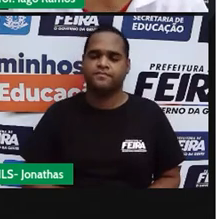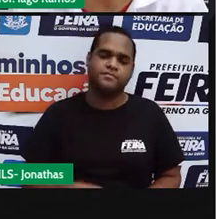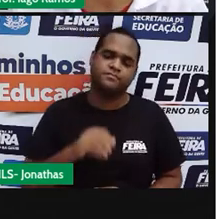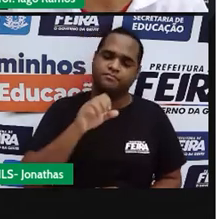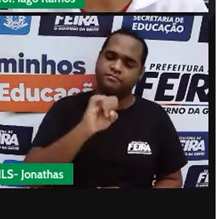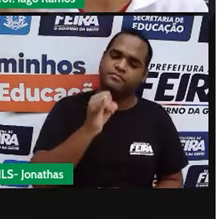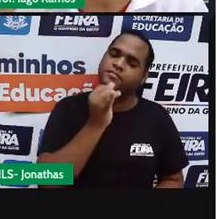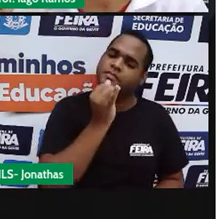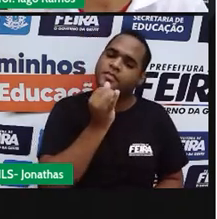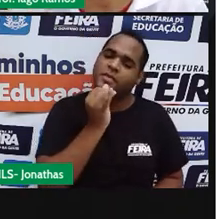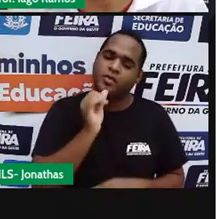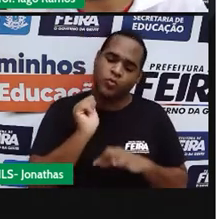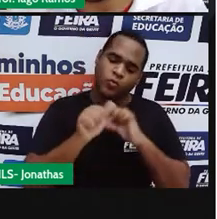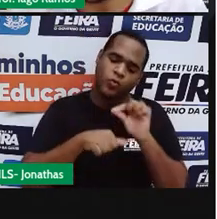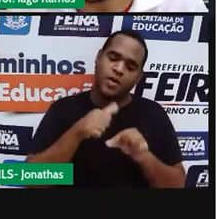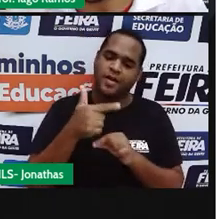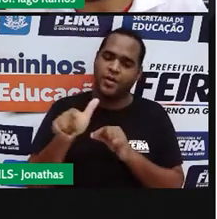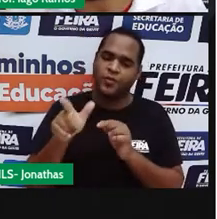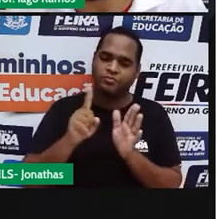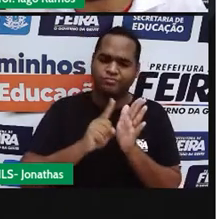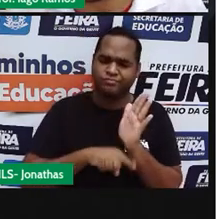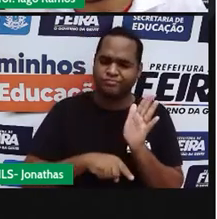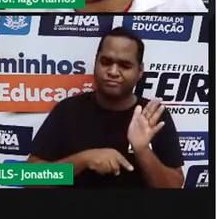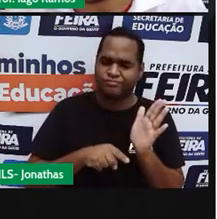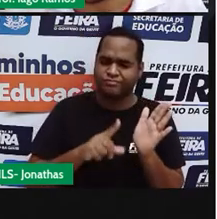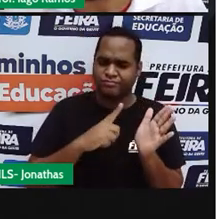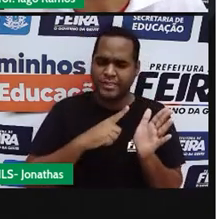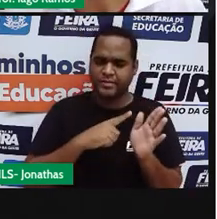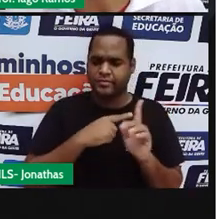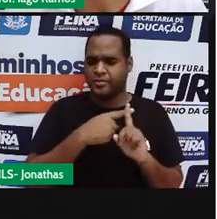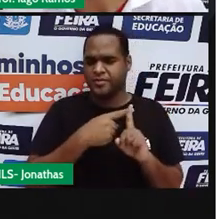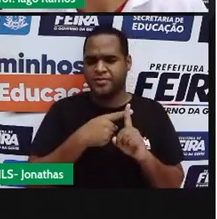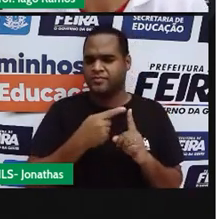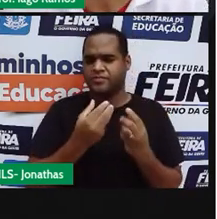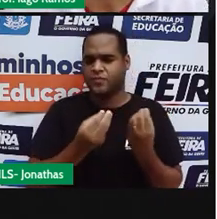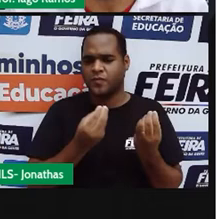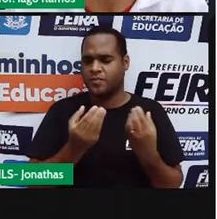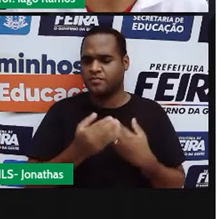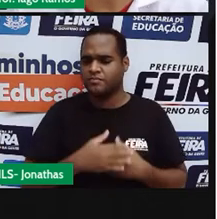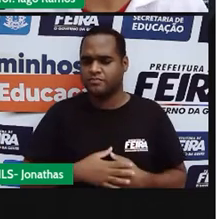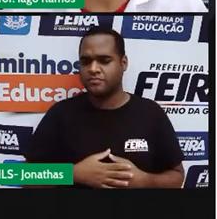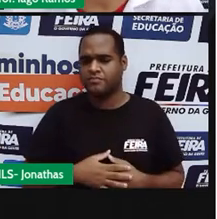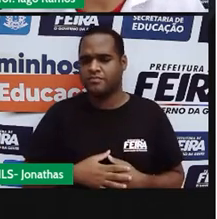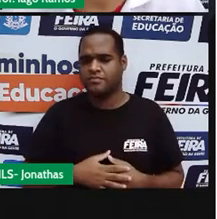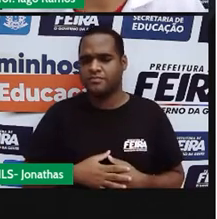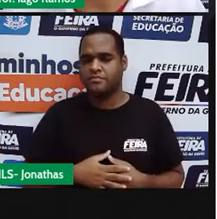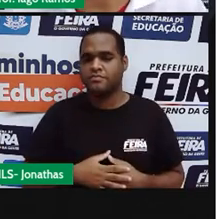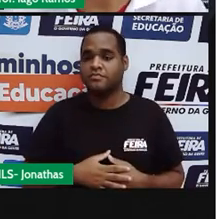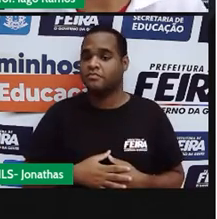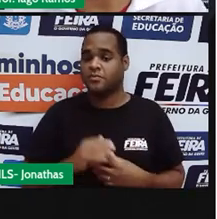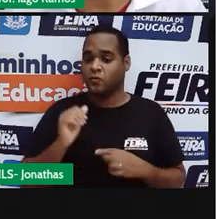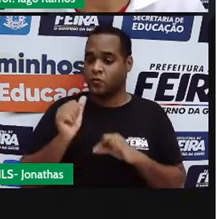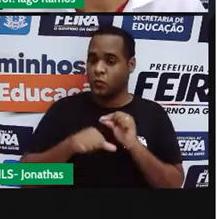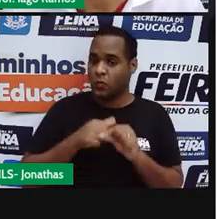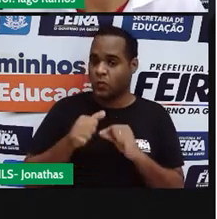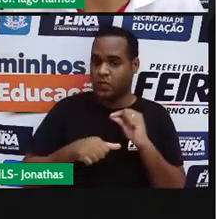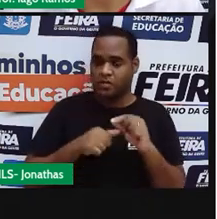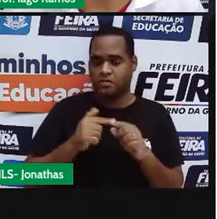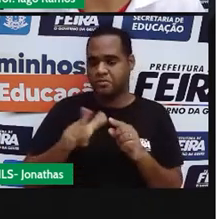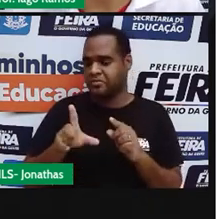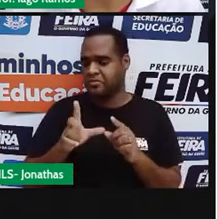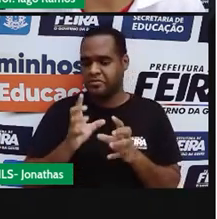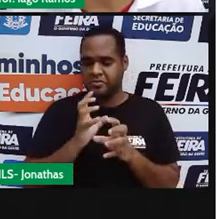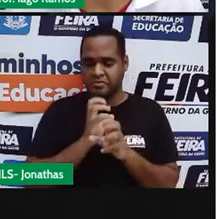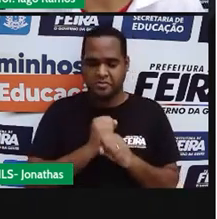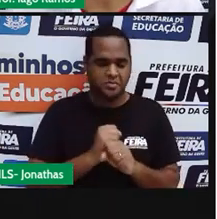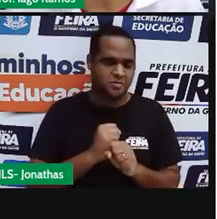eu subtrair um número positivo? Bom, então, já que é para fazer o oposto, professor, se